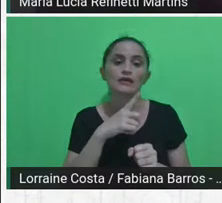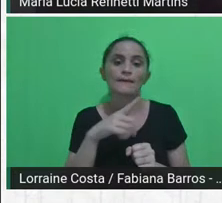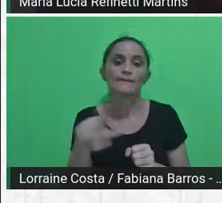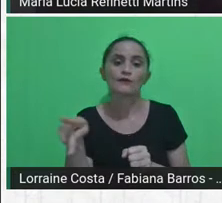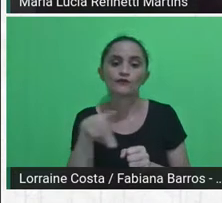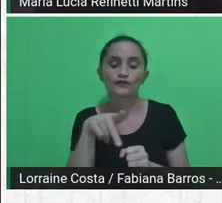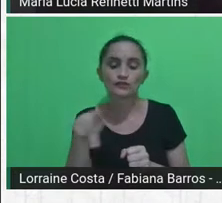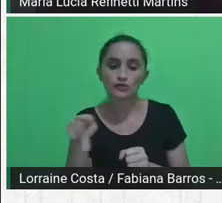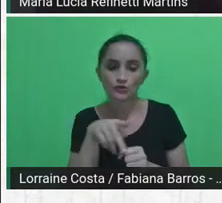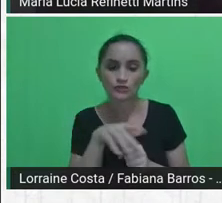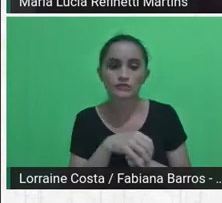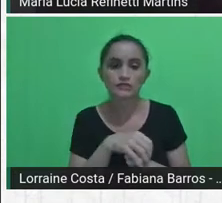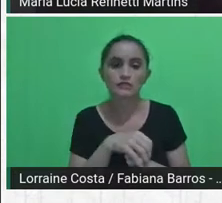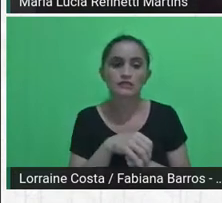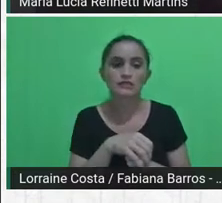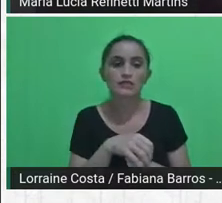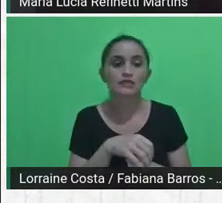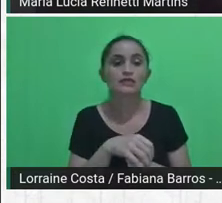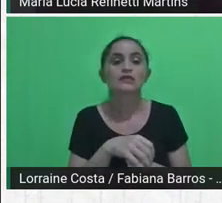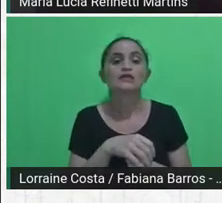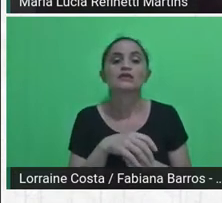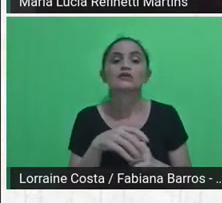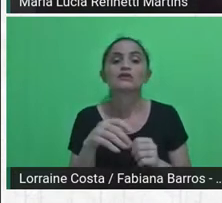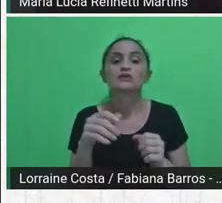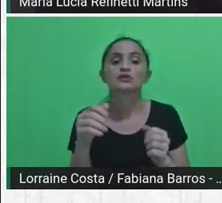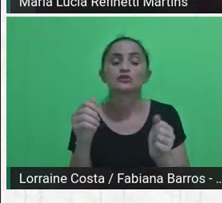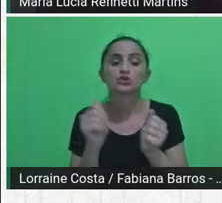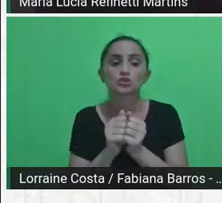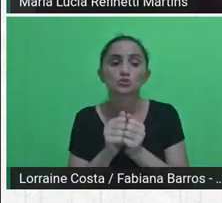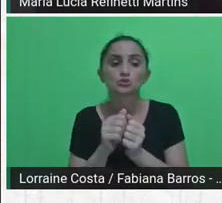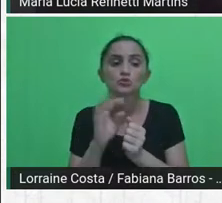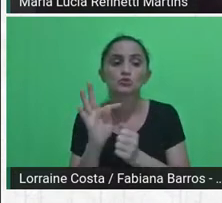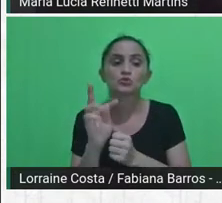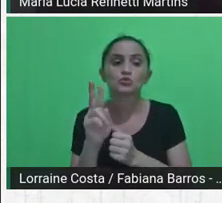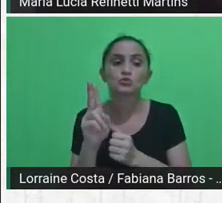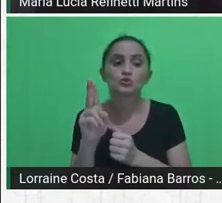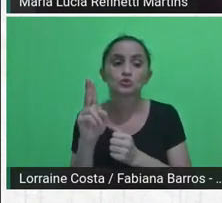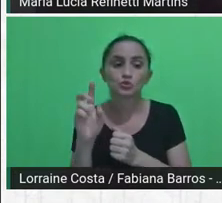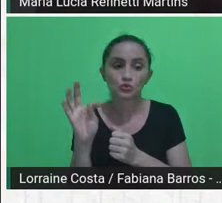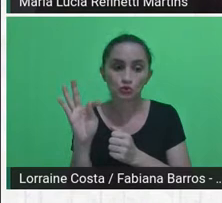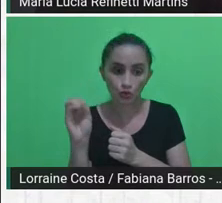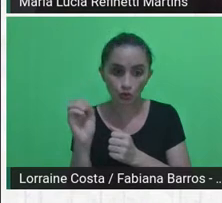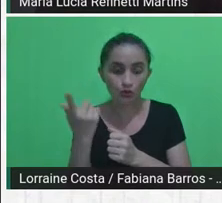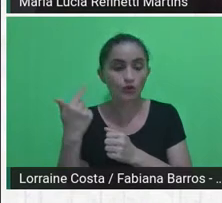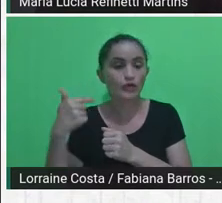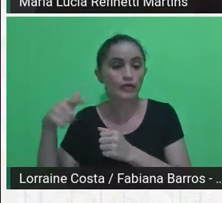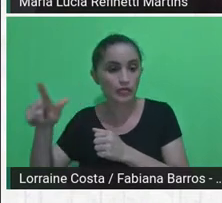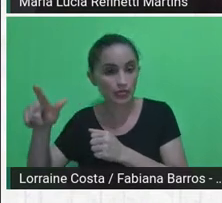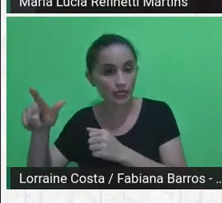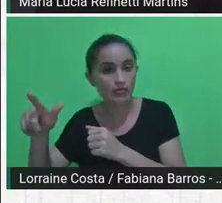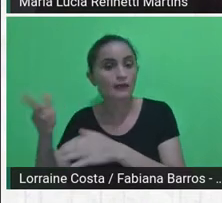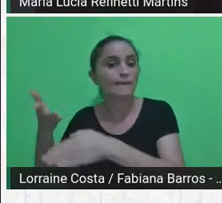que respondiam pelos três dias em campo. Então, cada